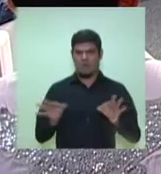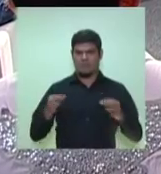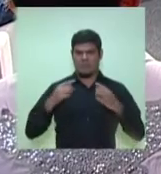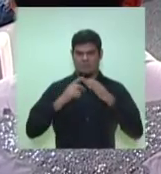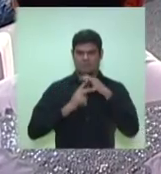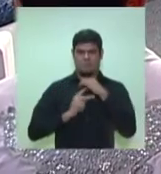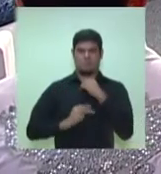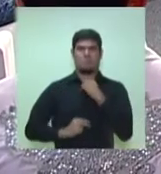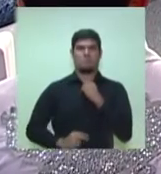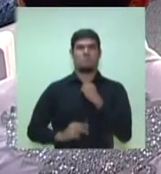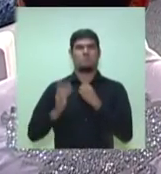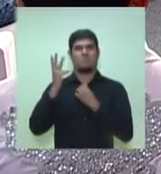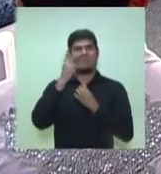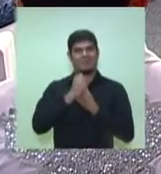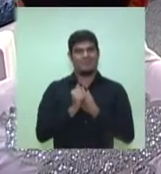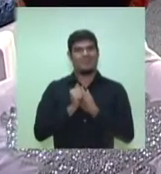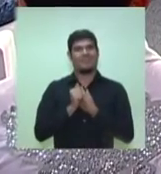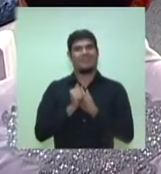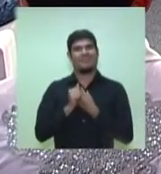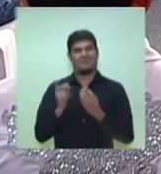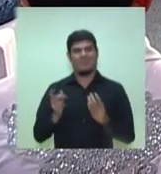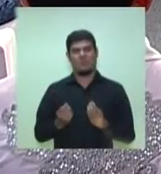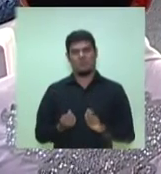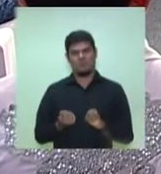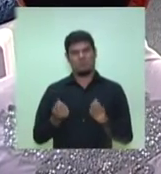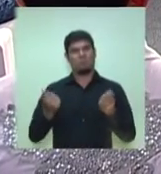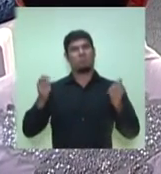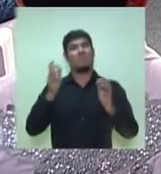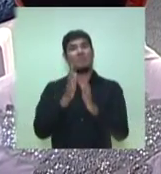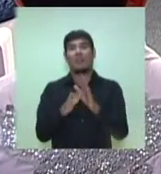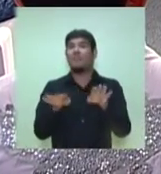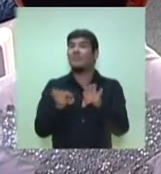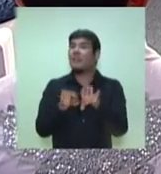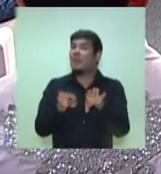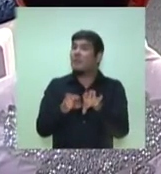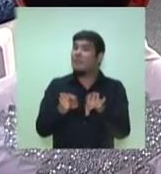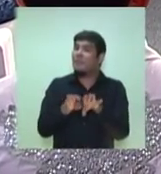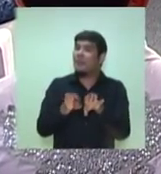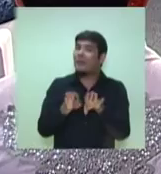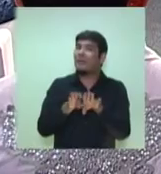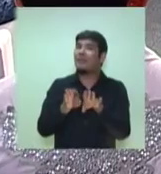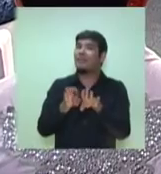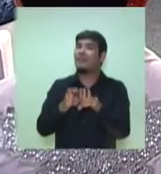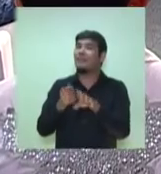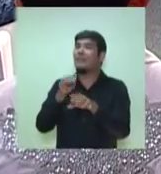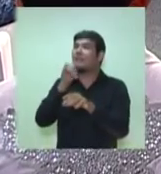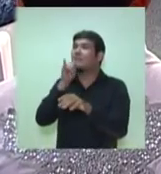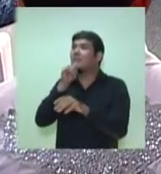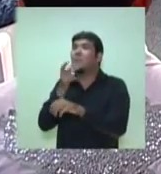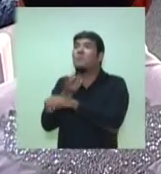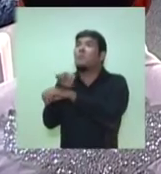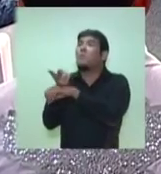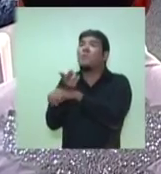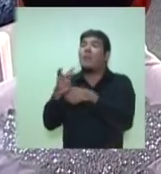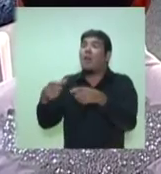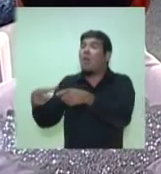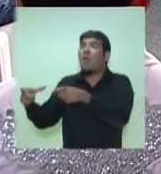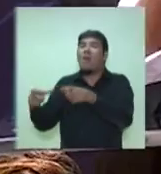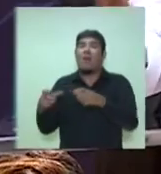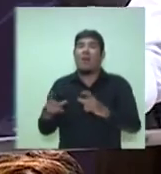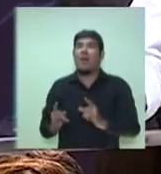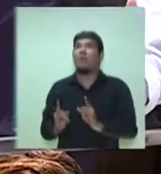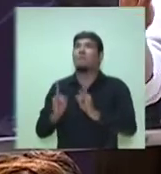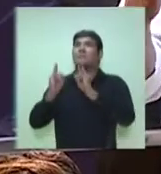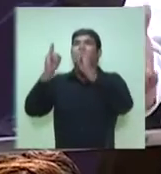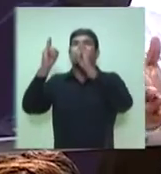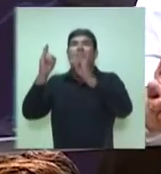bonitinho. Isso vai dar vida econômica para o centro, além de arrecadar imóveis para restaurantes, bares, para que o centro não seja